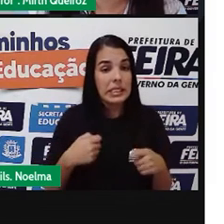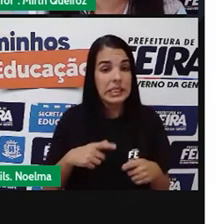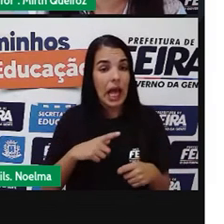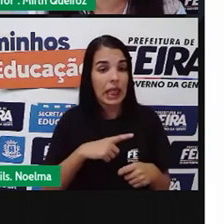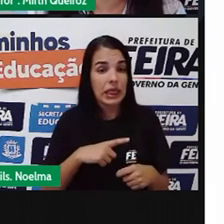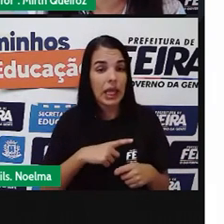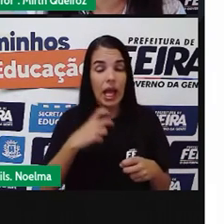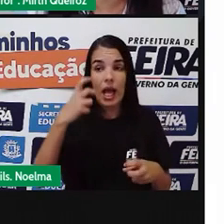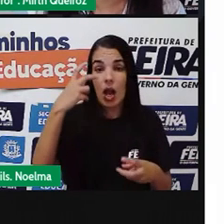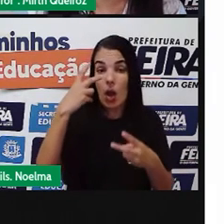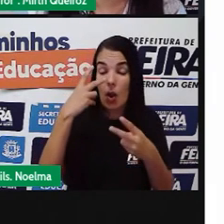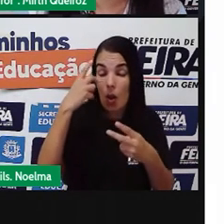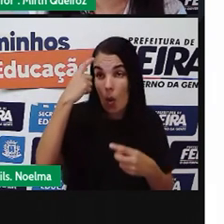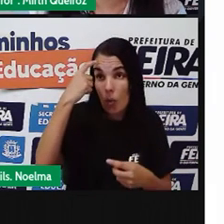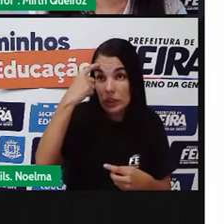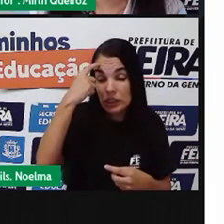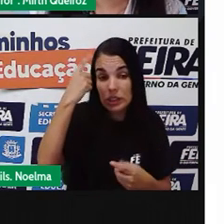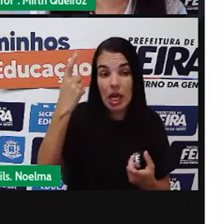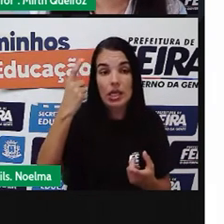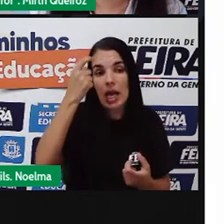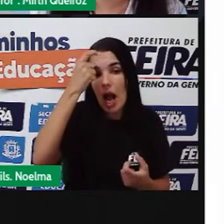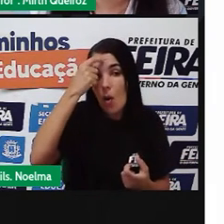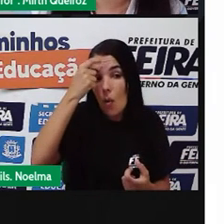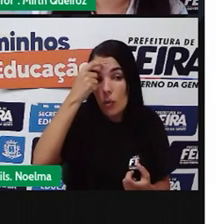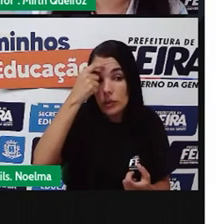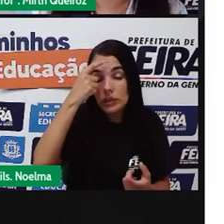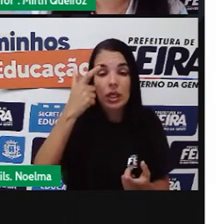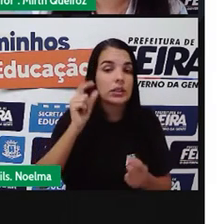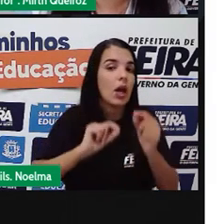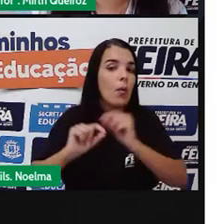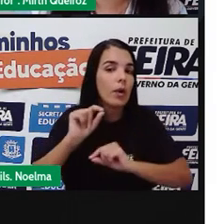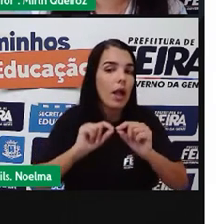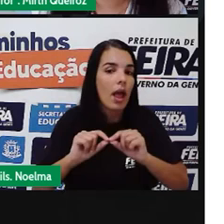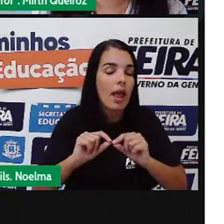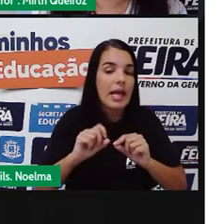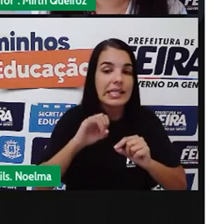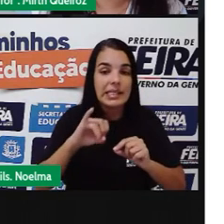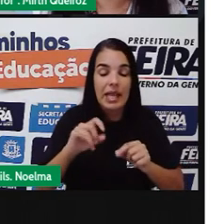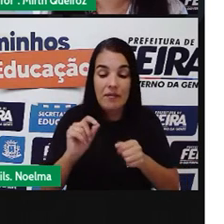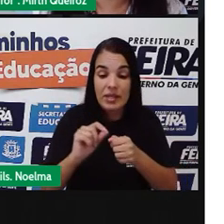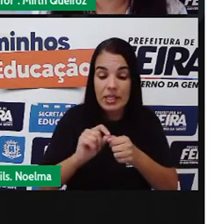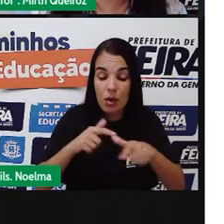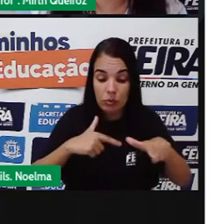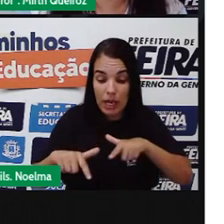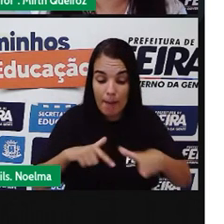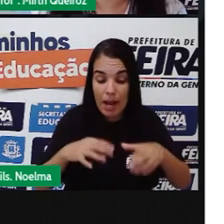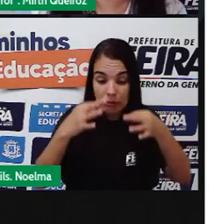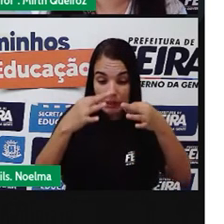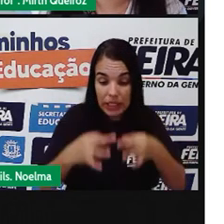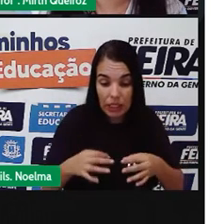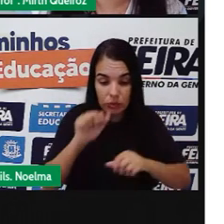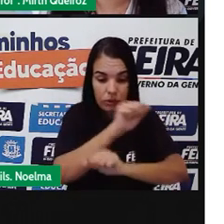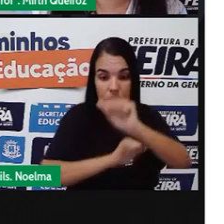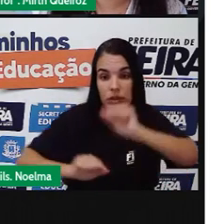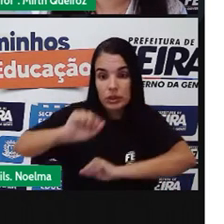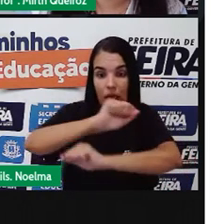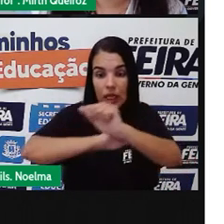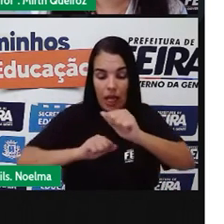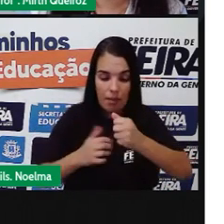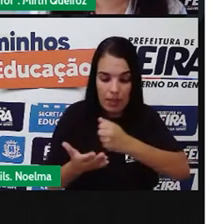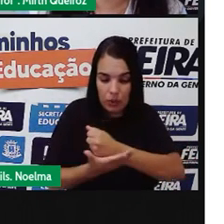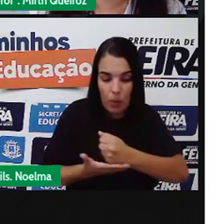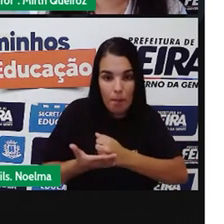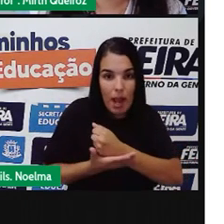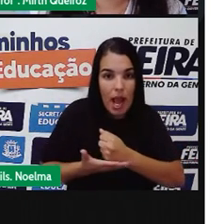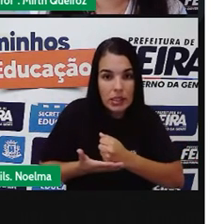básico chegue até a gente. E assim, a gente, nós não teremos aí alguns problemas de saúde que são